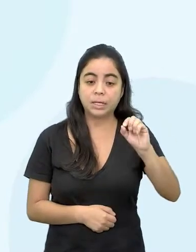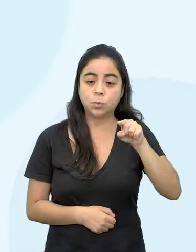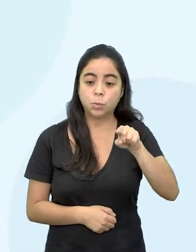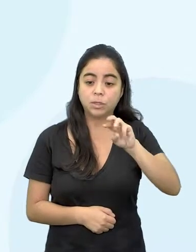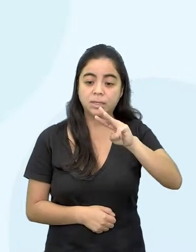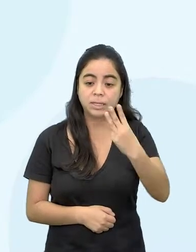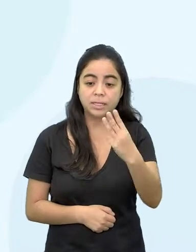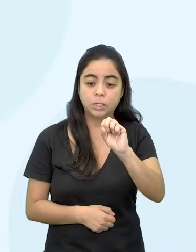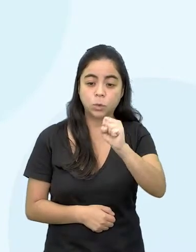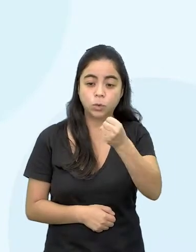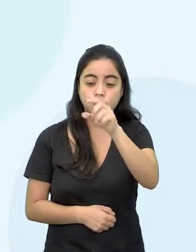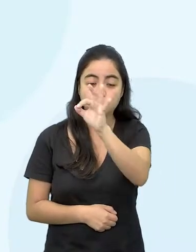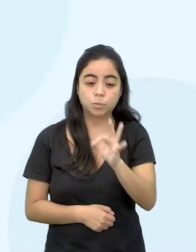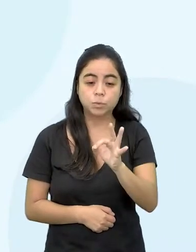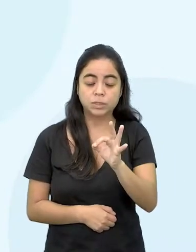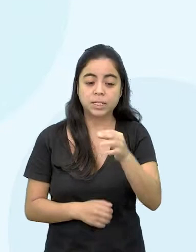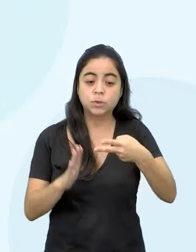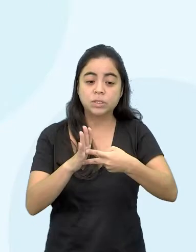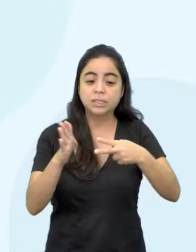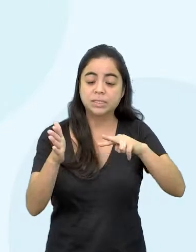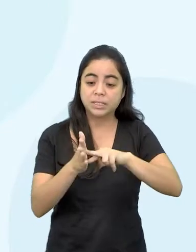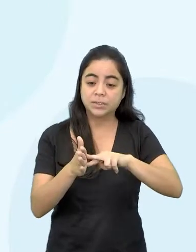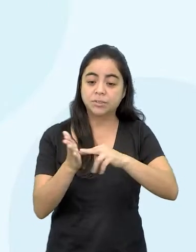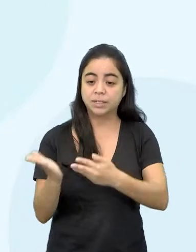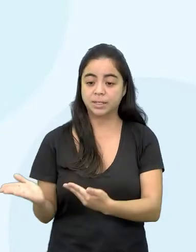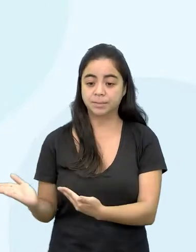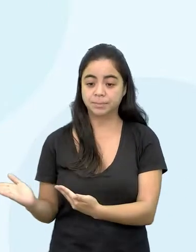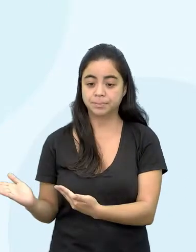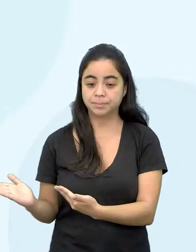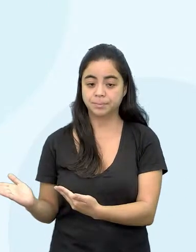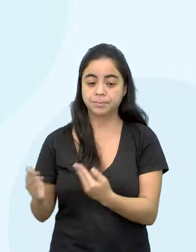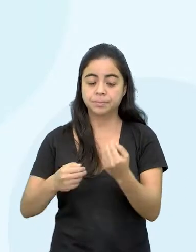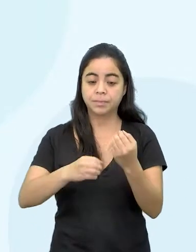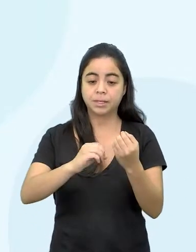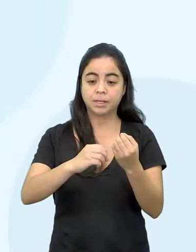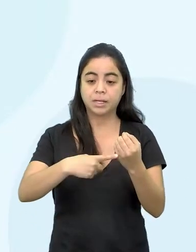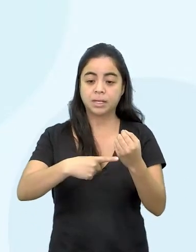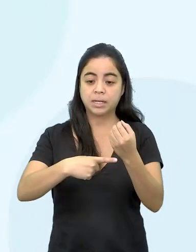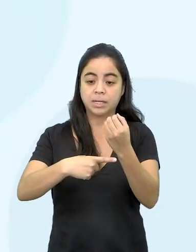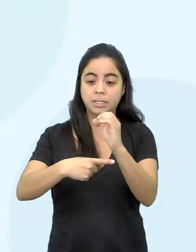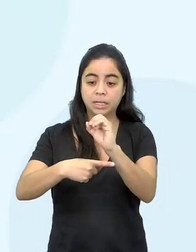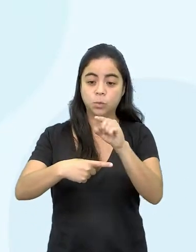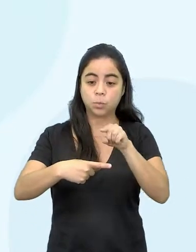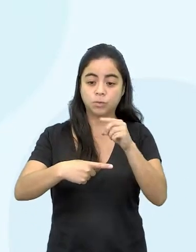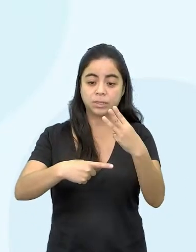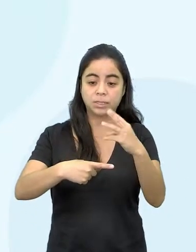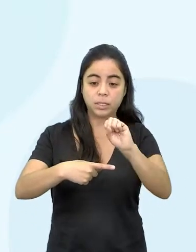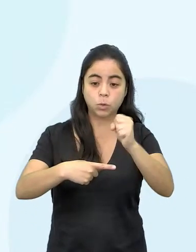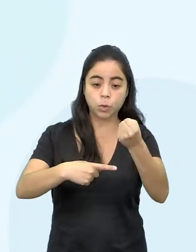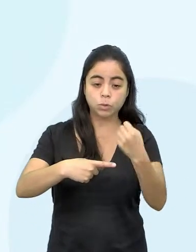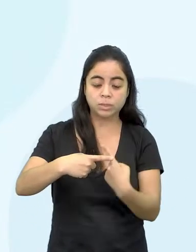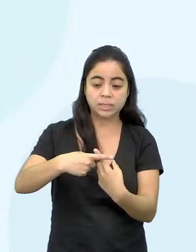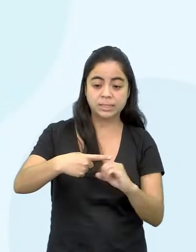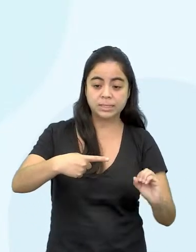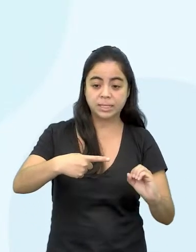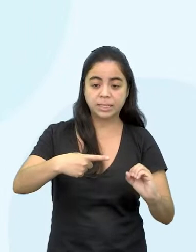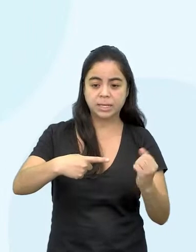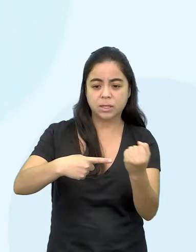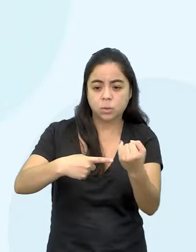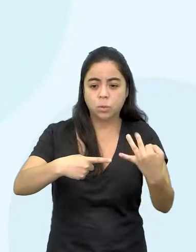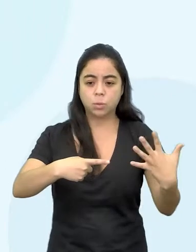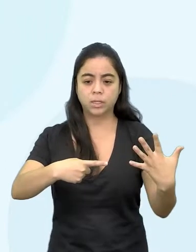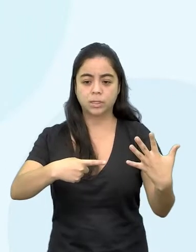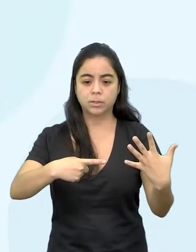é 0,38 sobre 100. Quando a gente for fazer a conta que a gente vai fazer daqui para frente, a gente vai pegar